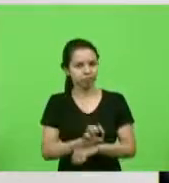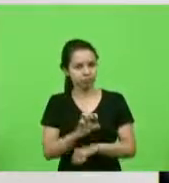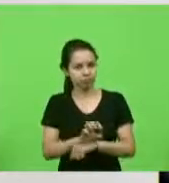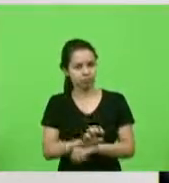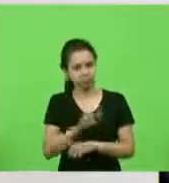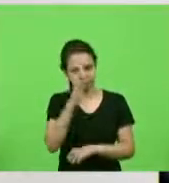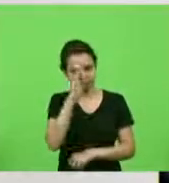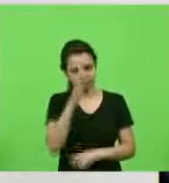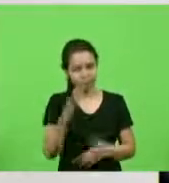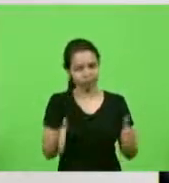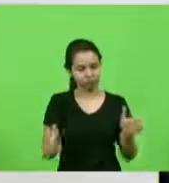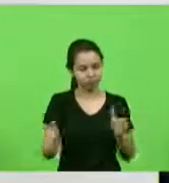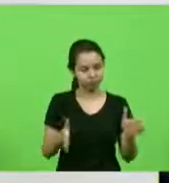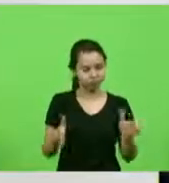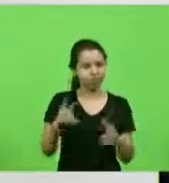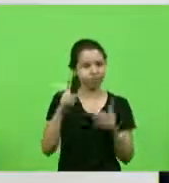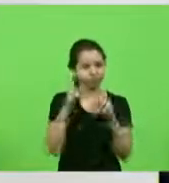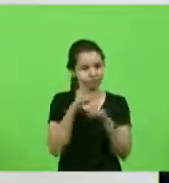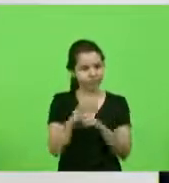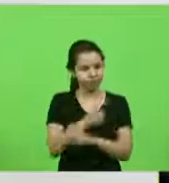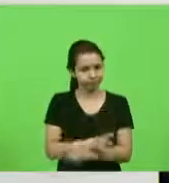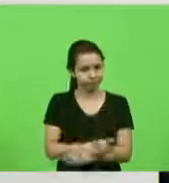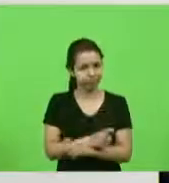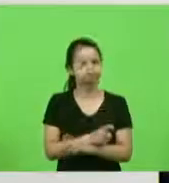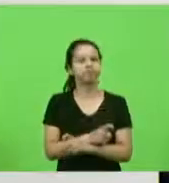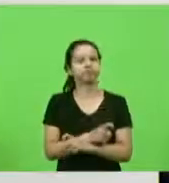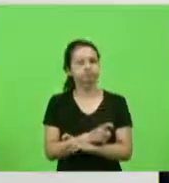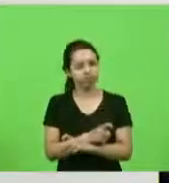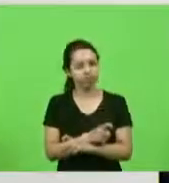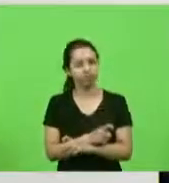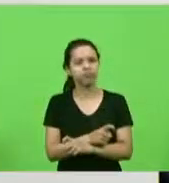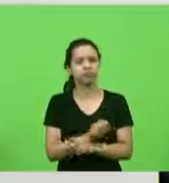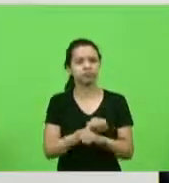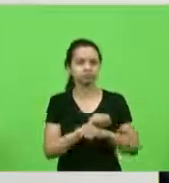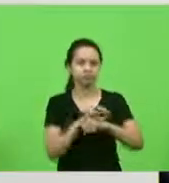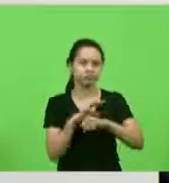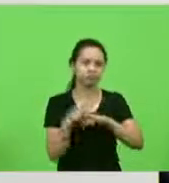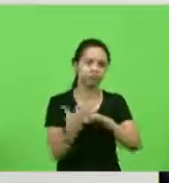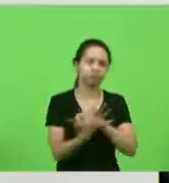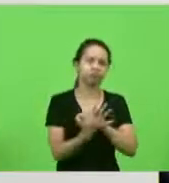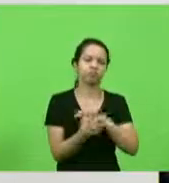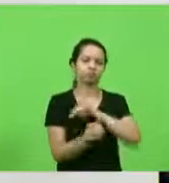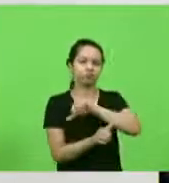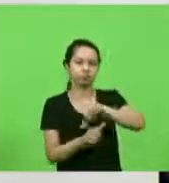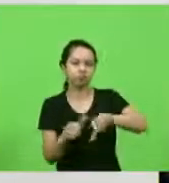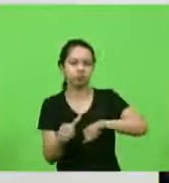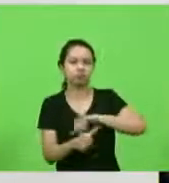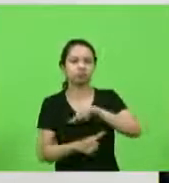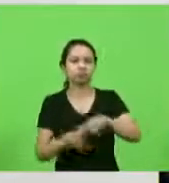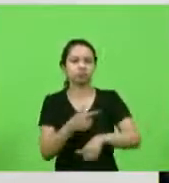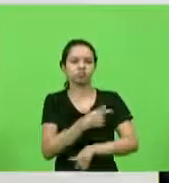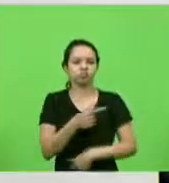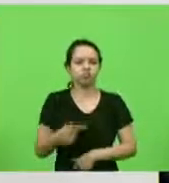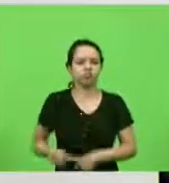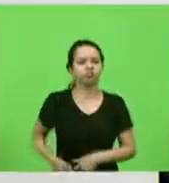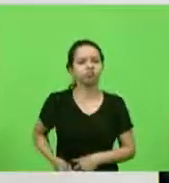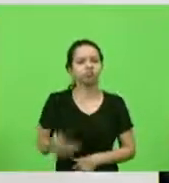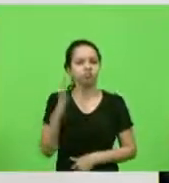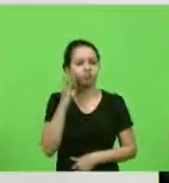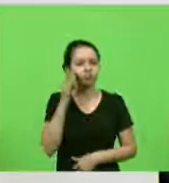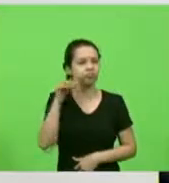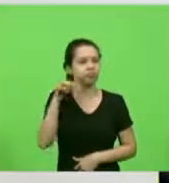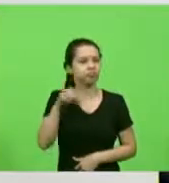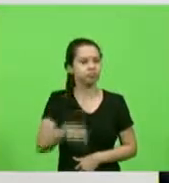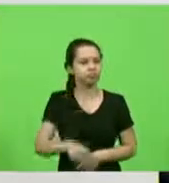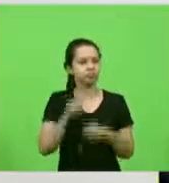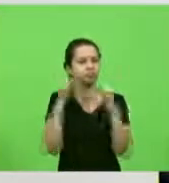delicado, que o Estado vive de pandemia, de transição de governo, mas nós sabemos o quanto essa casa é importante para o povo de